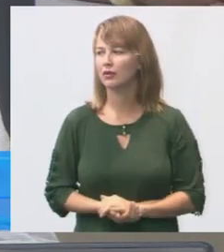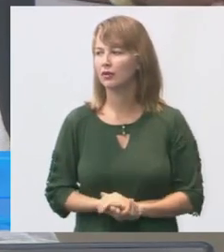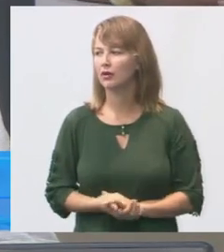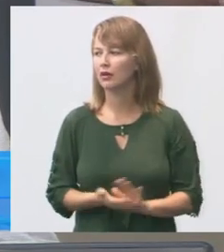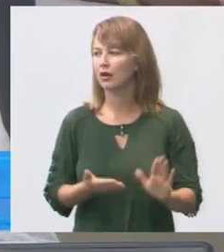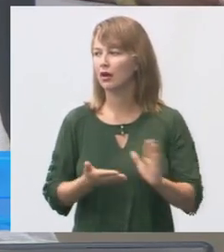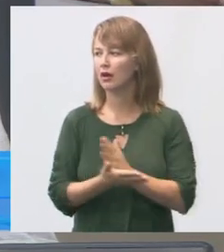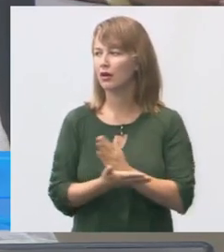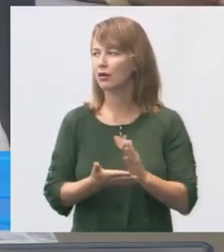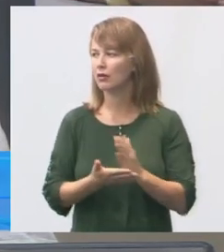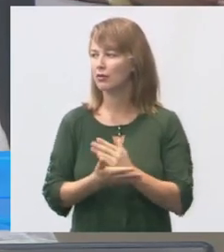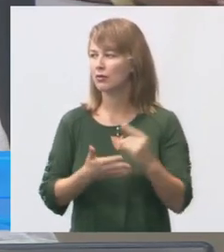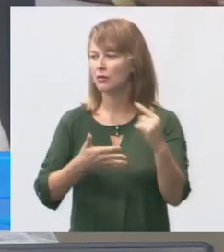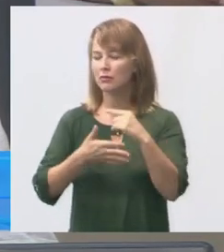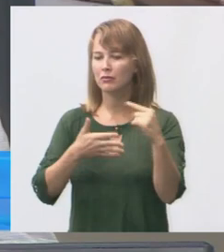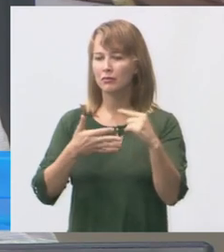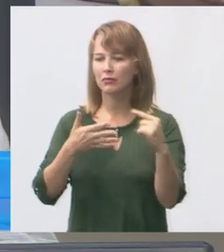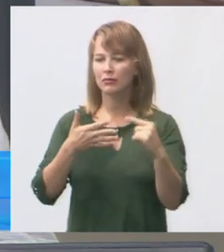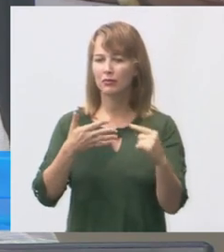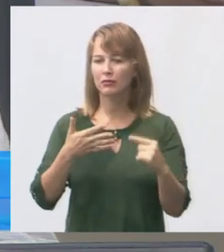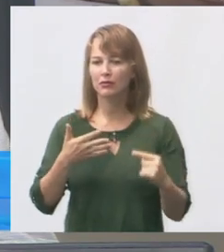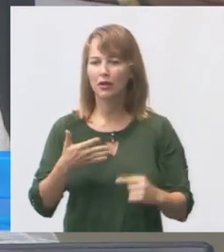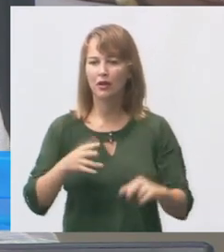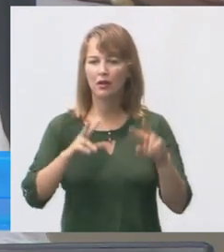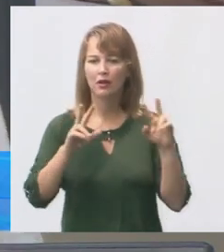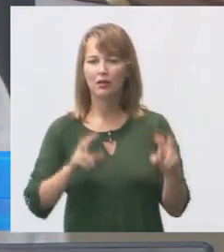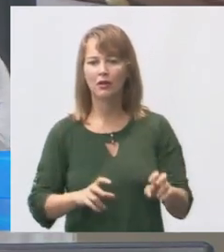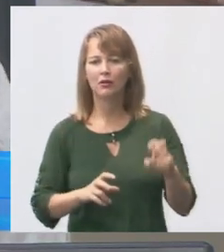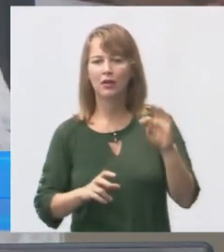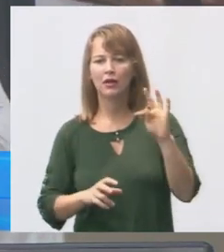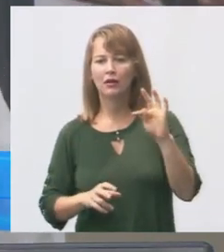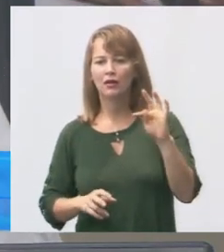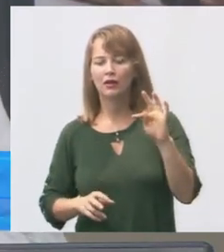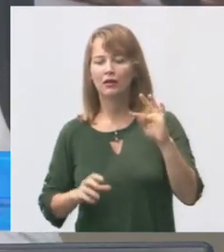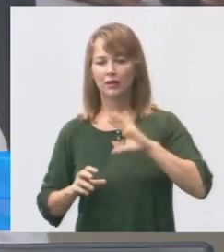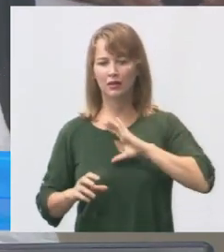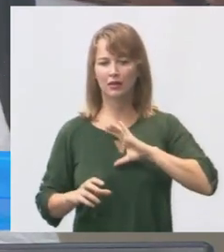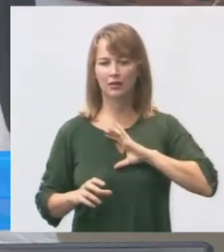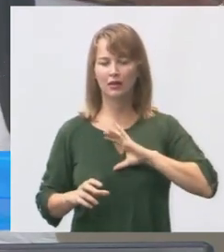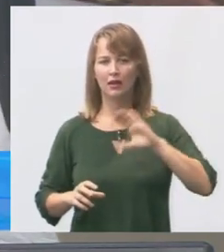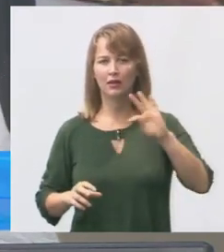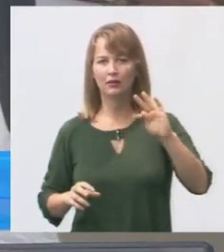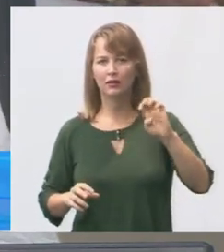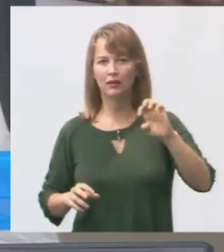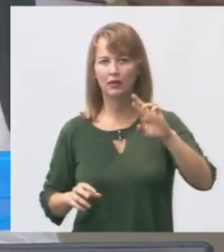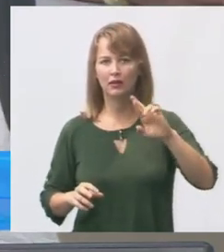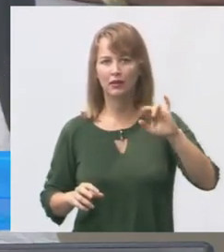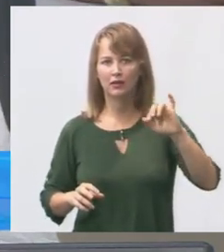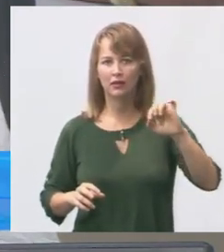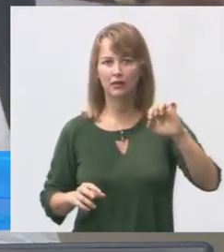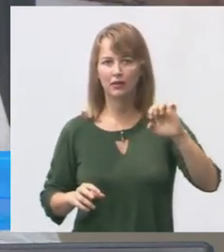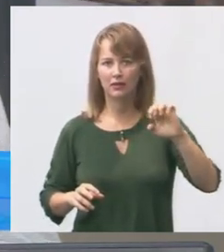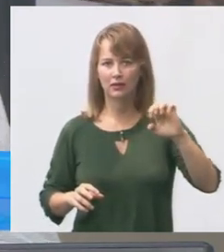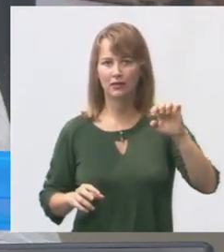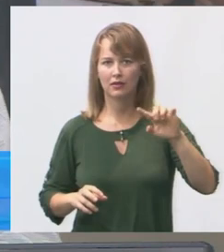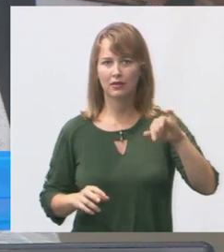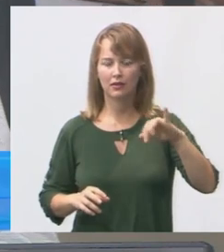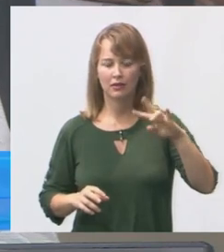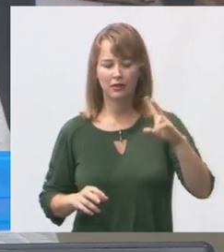pontos de problemas também da CMEI Terezinha, Vasconcelos, ali na Avenida Vitória e do Caju.